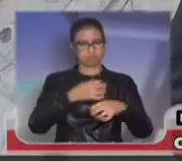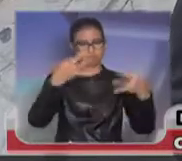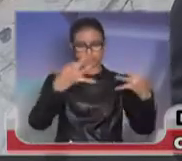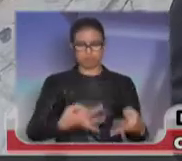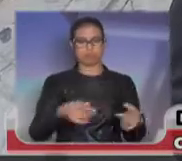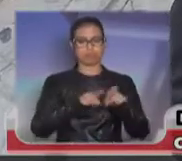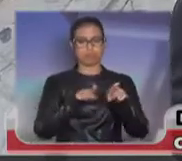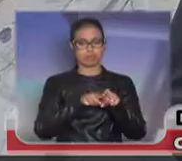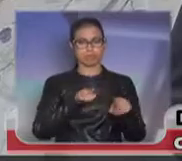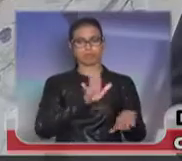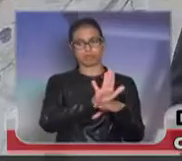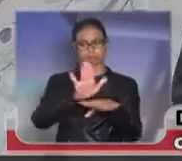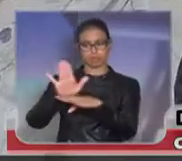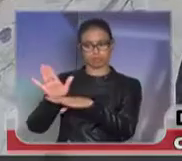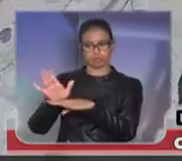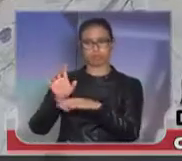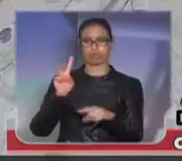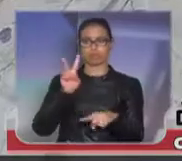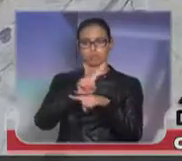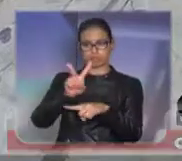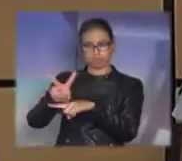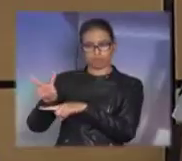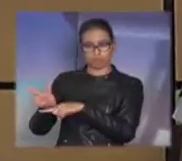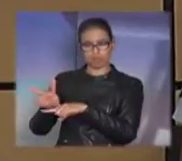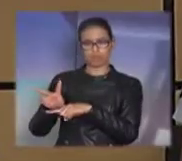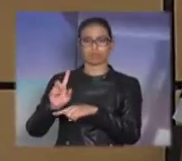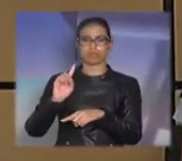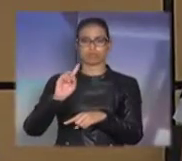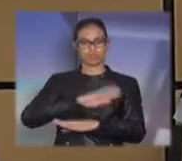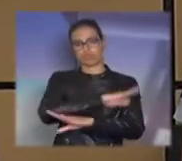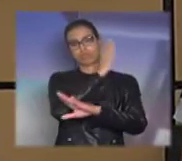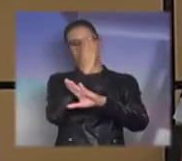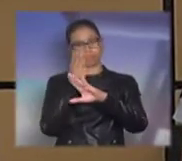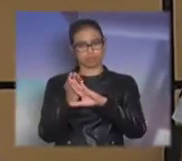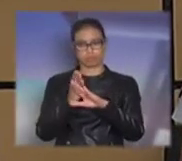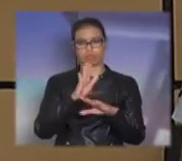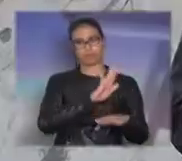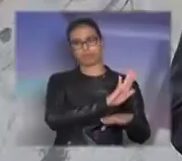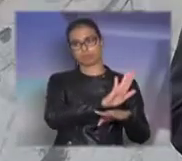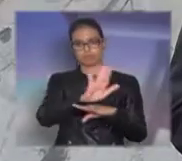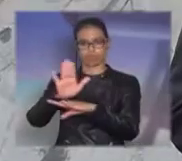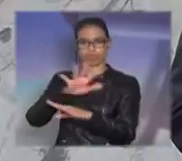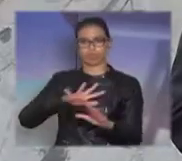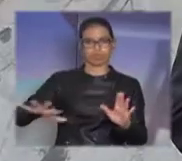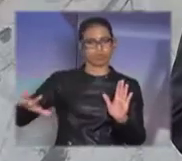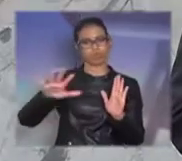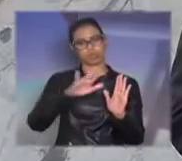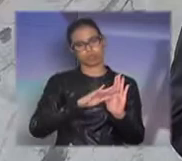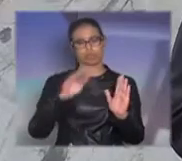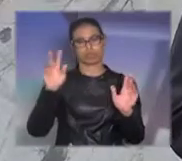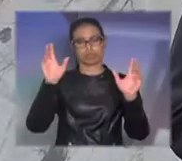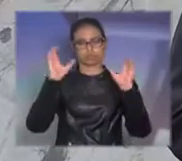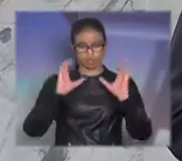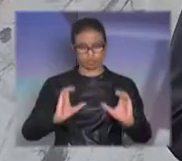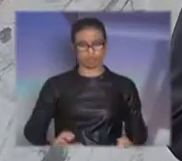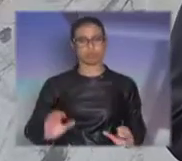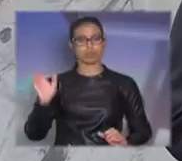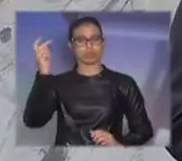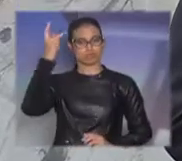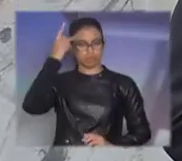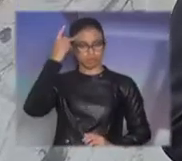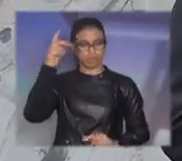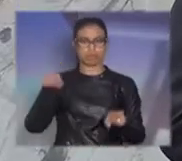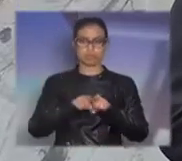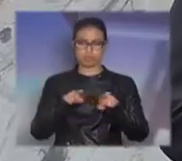segurança que traz diuturnamente a todos os cidadãos paulistas e a todos os cidadãos que vivem